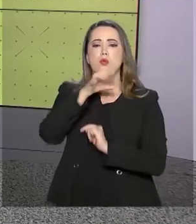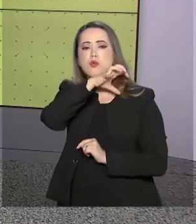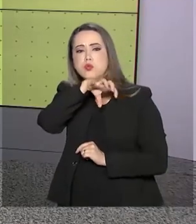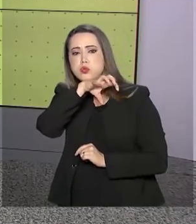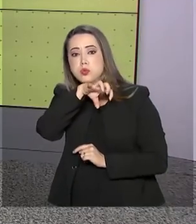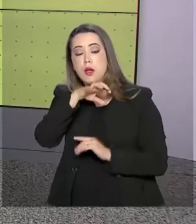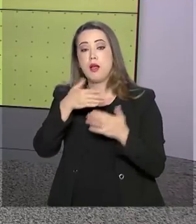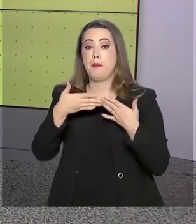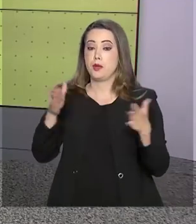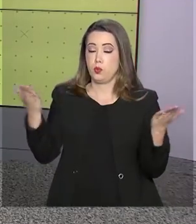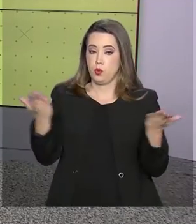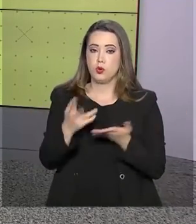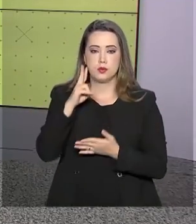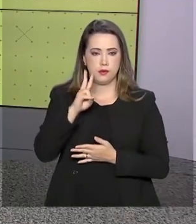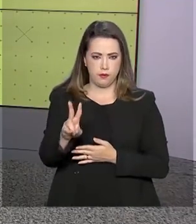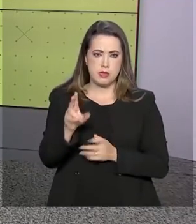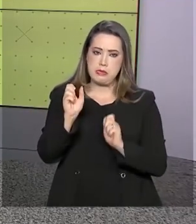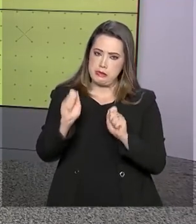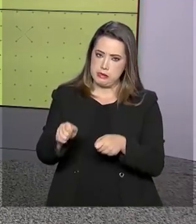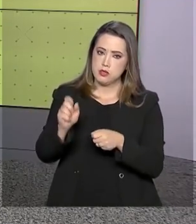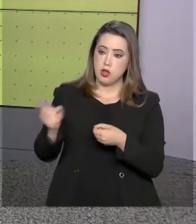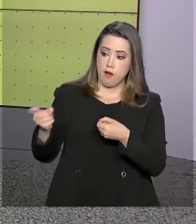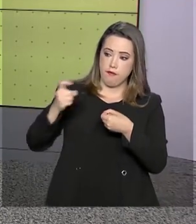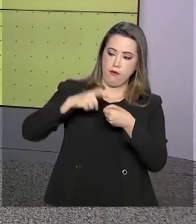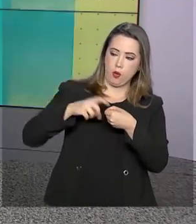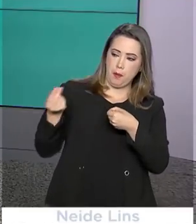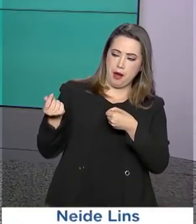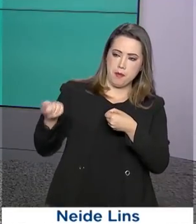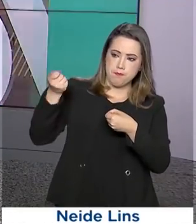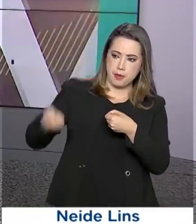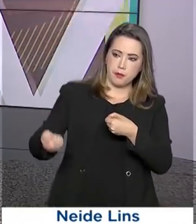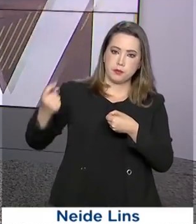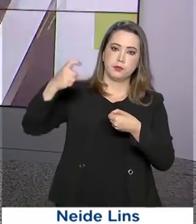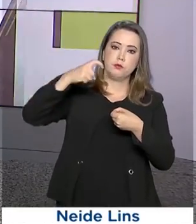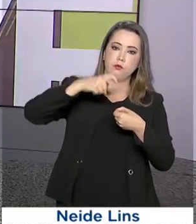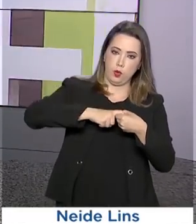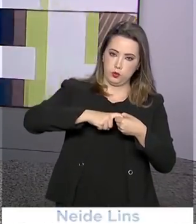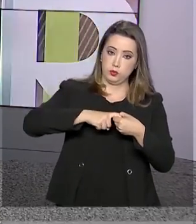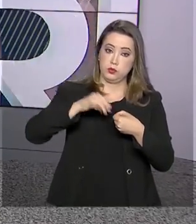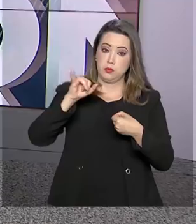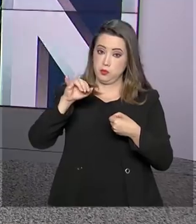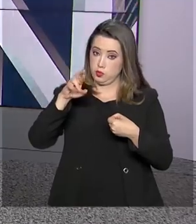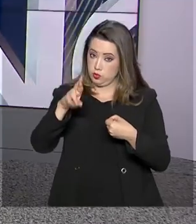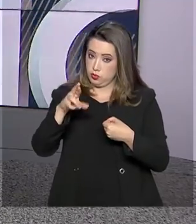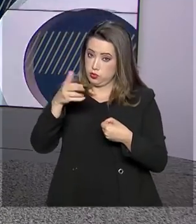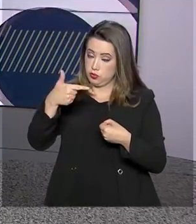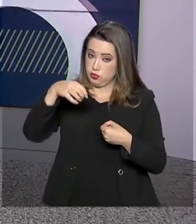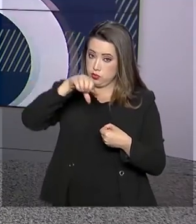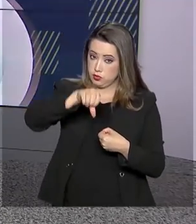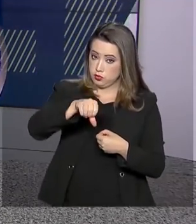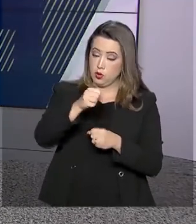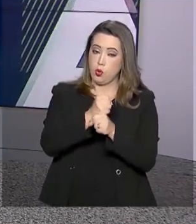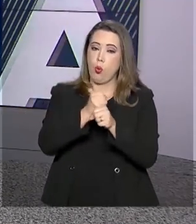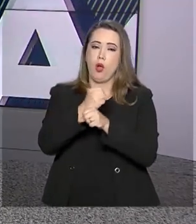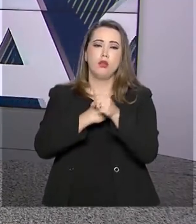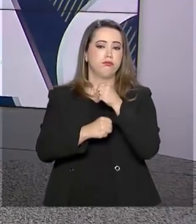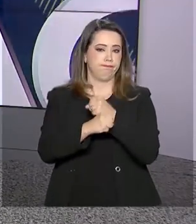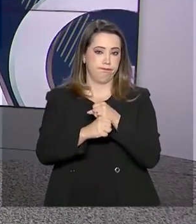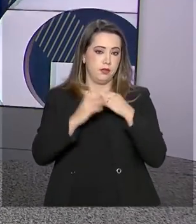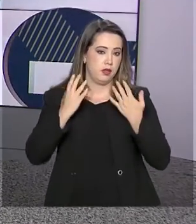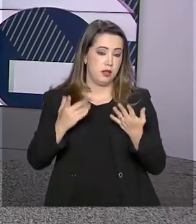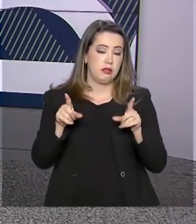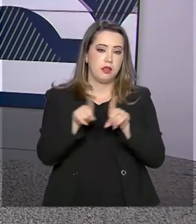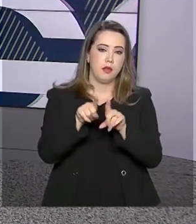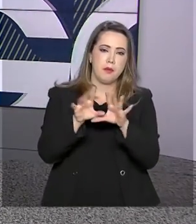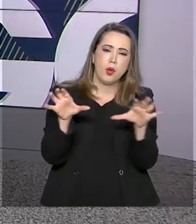hoje consulta ao primeiro lote de restituição do Imposto de Renda 2019, ano base 2018, e também a lotes